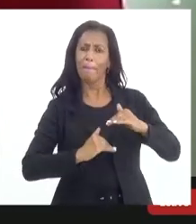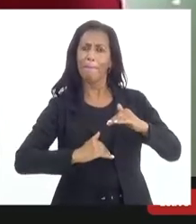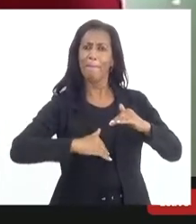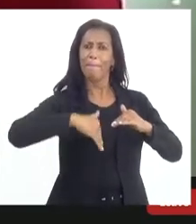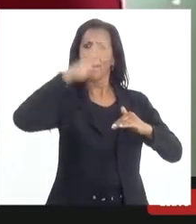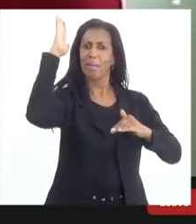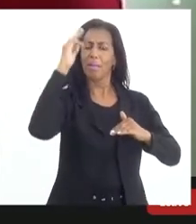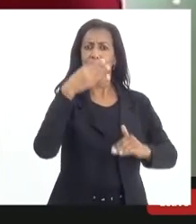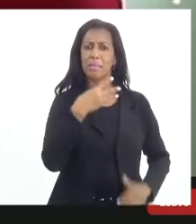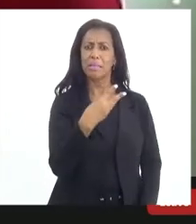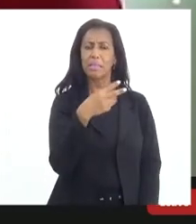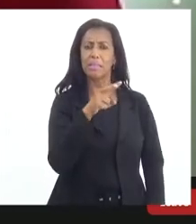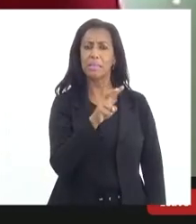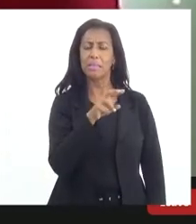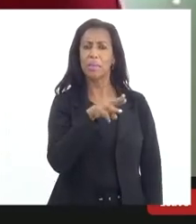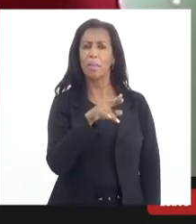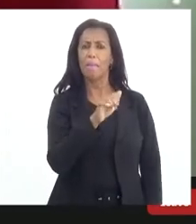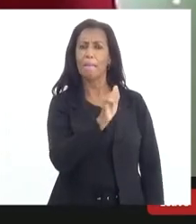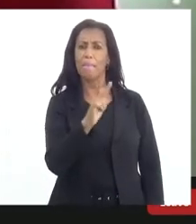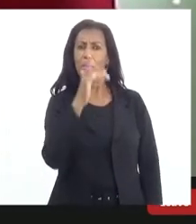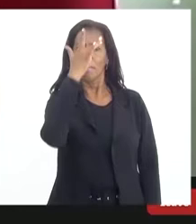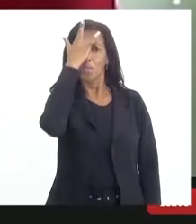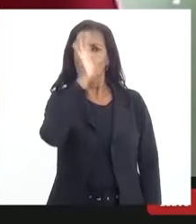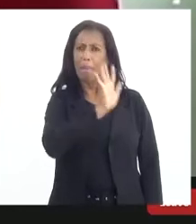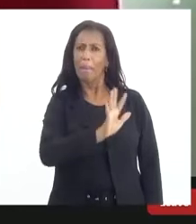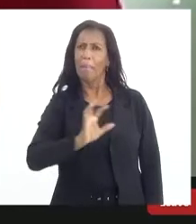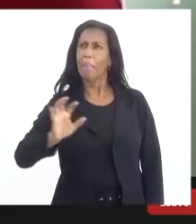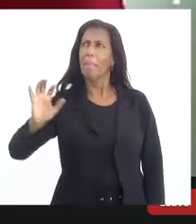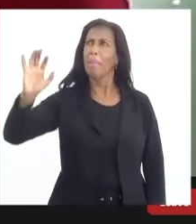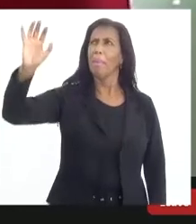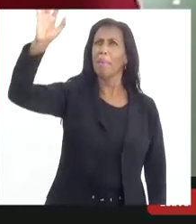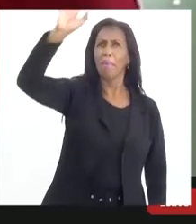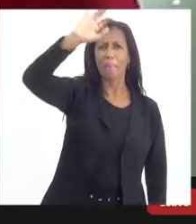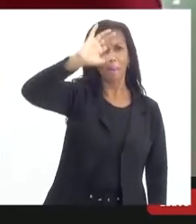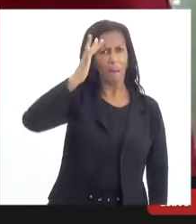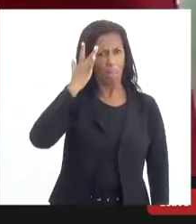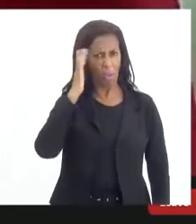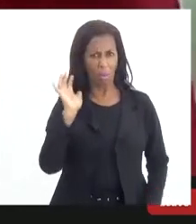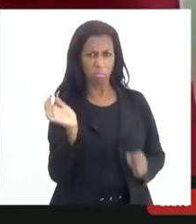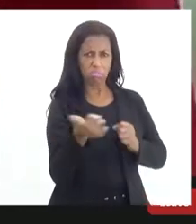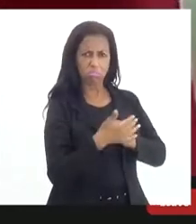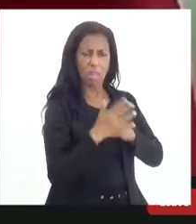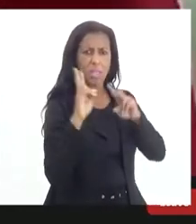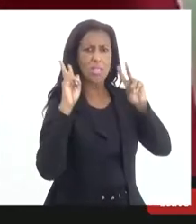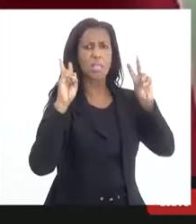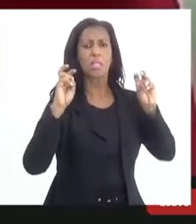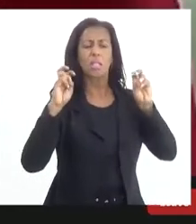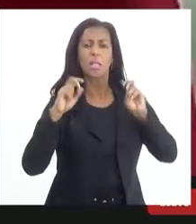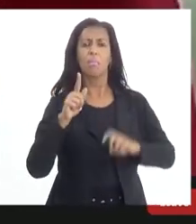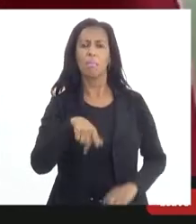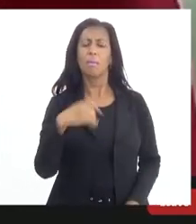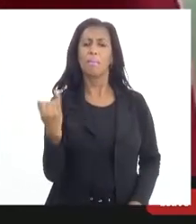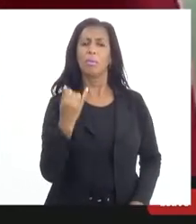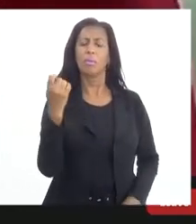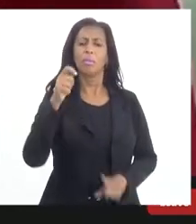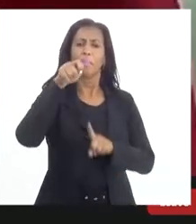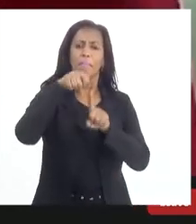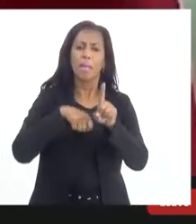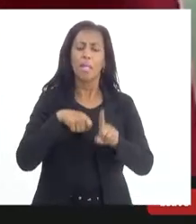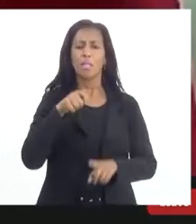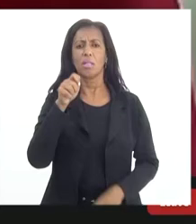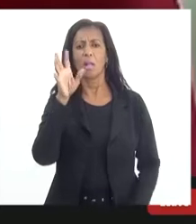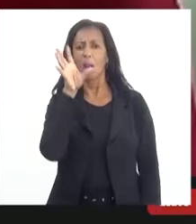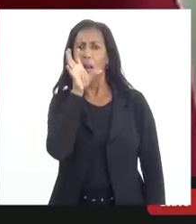35 mil pessoas em todo o Brasil. E acho que, por trás desse tema e essa importância do agosto laranja,